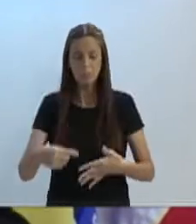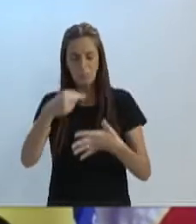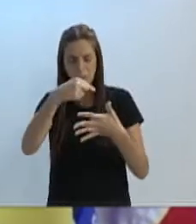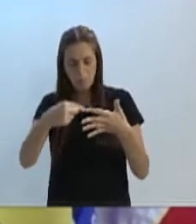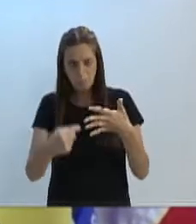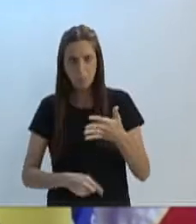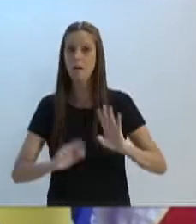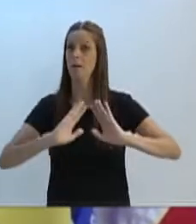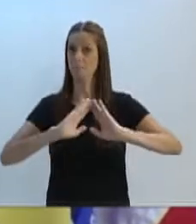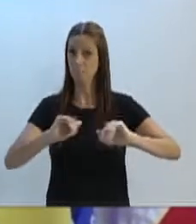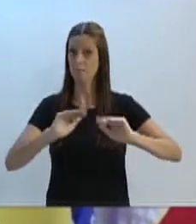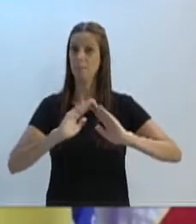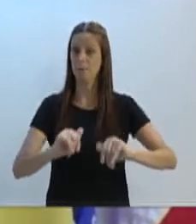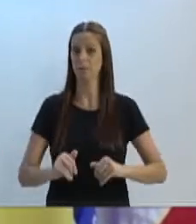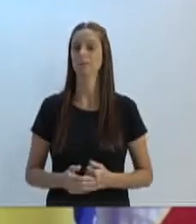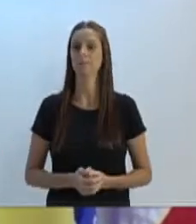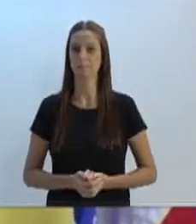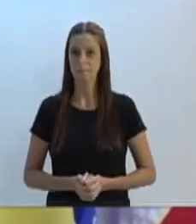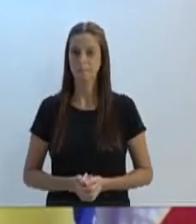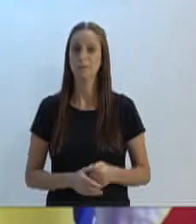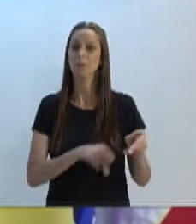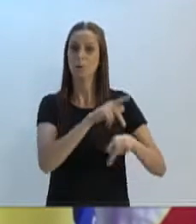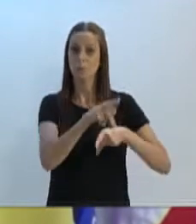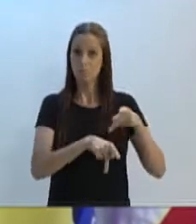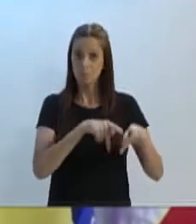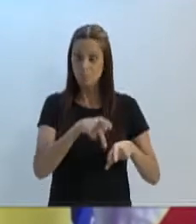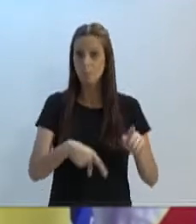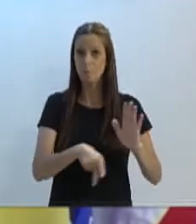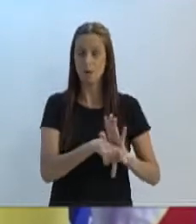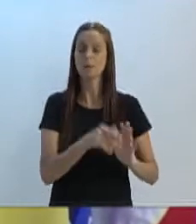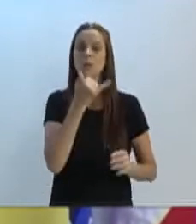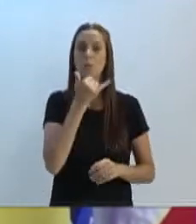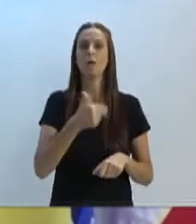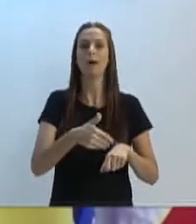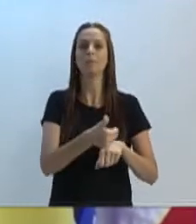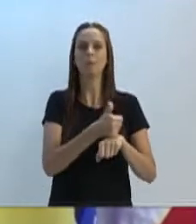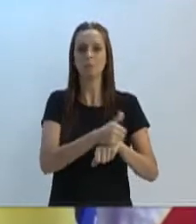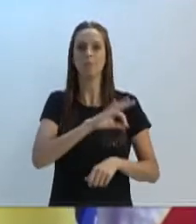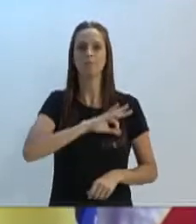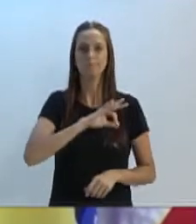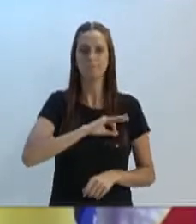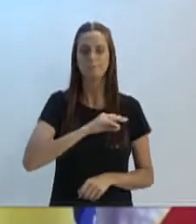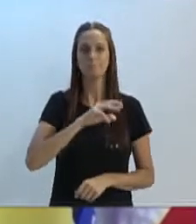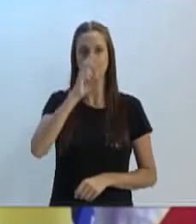mensagem dos policiais militares e bombeiros do Estado de Santa Catarina.